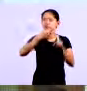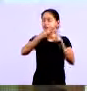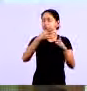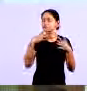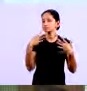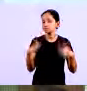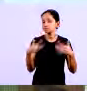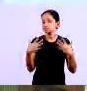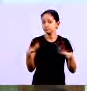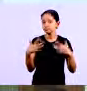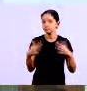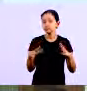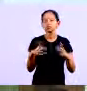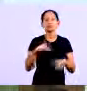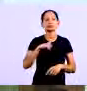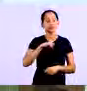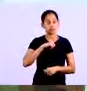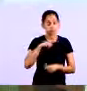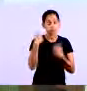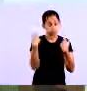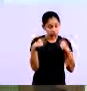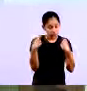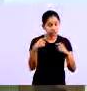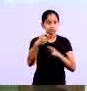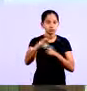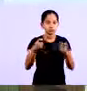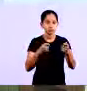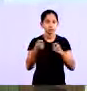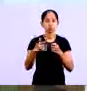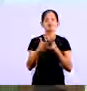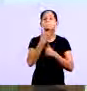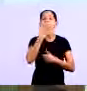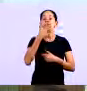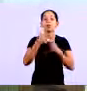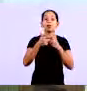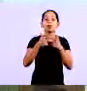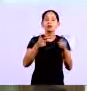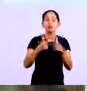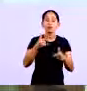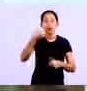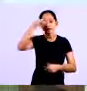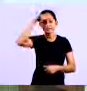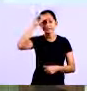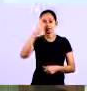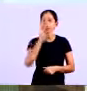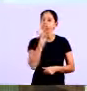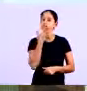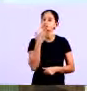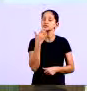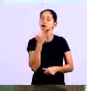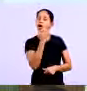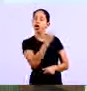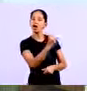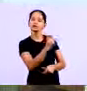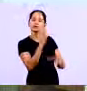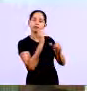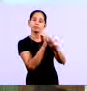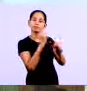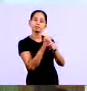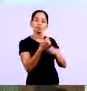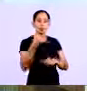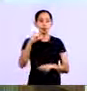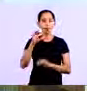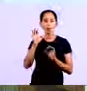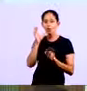não tiver esse controle efetivamente você pode ter sérios problemas tá e se você não tem esse controle e não informa para o contador e ele não registra se você está pagando imposto a